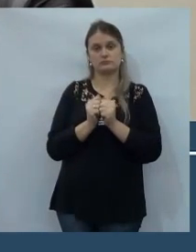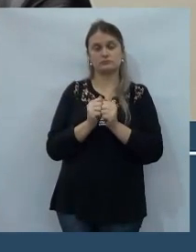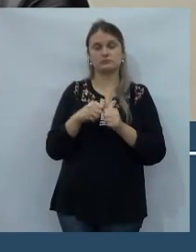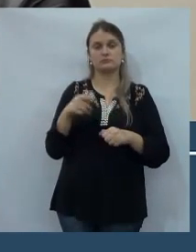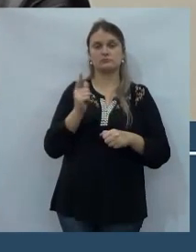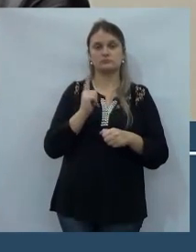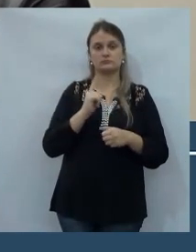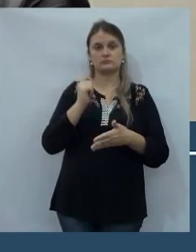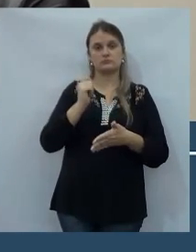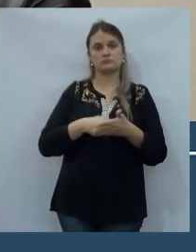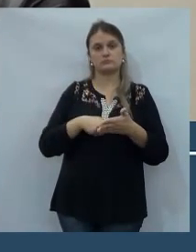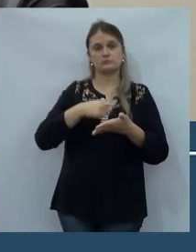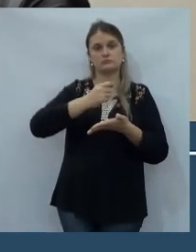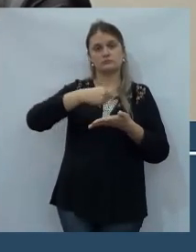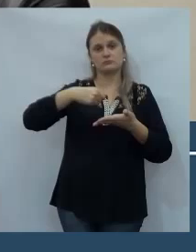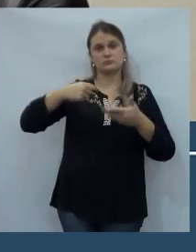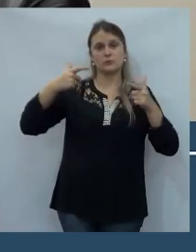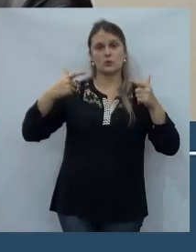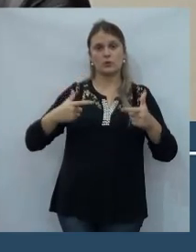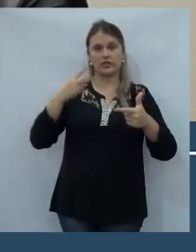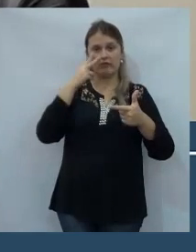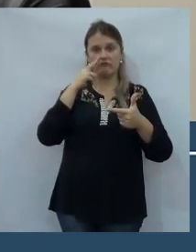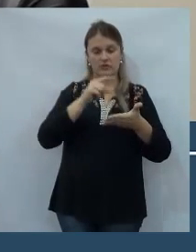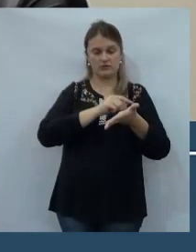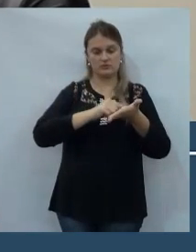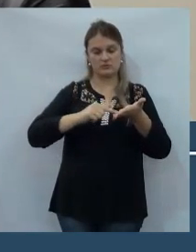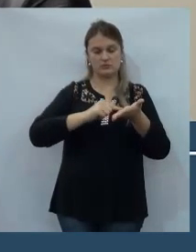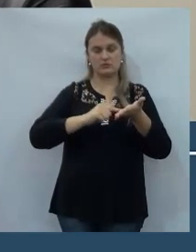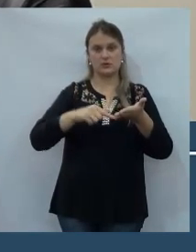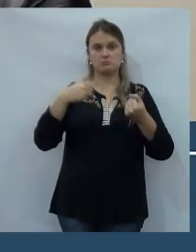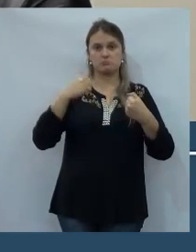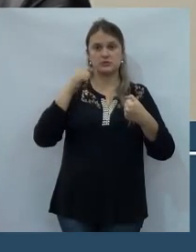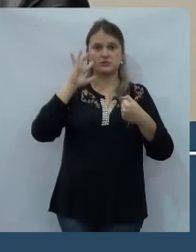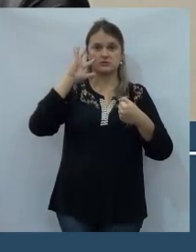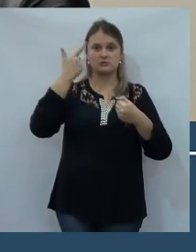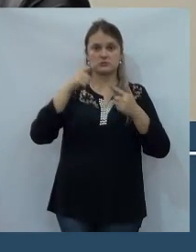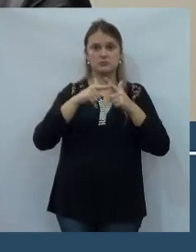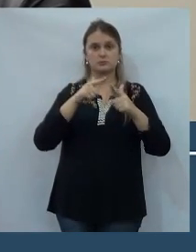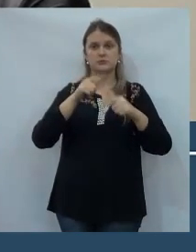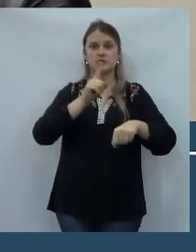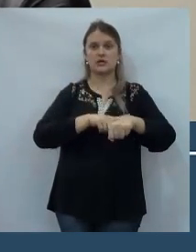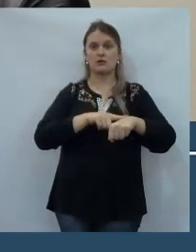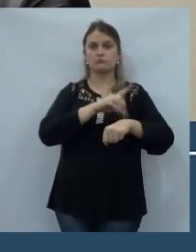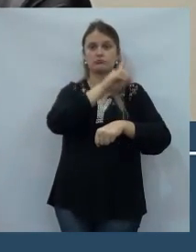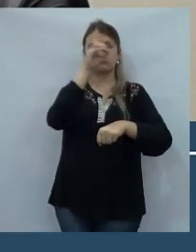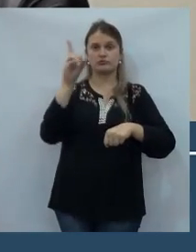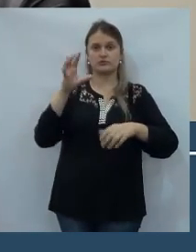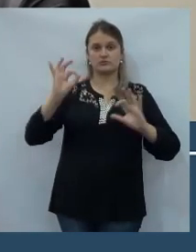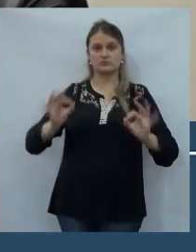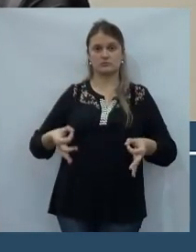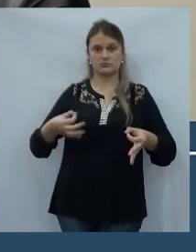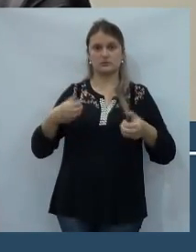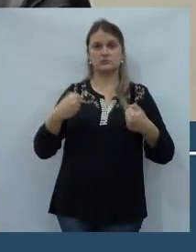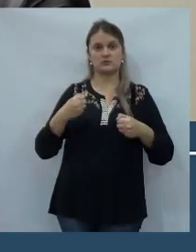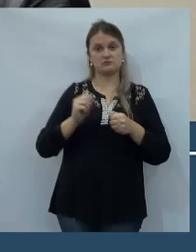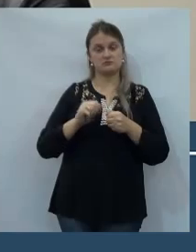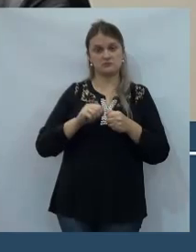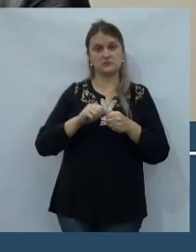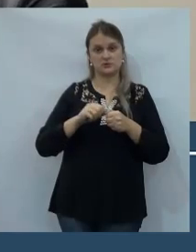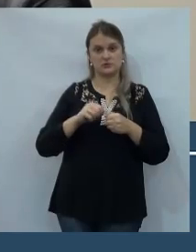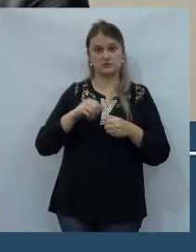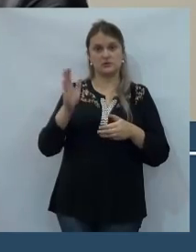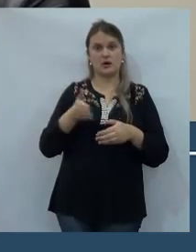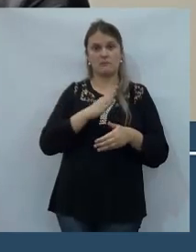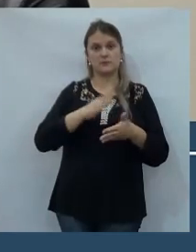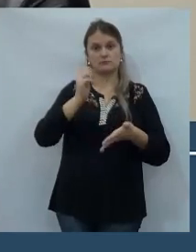um contrato assinado onde prevê determinadas soluções em determinados prazos. Nós temos de cobrar e, se for o caso, executar o contrato.